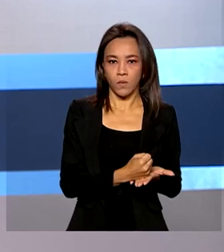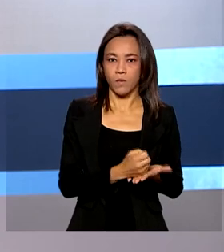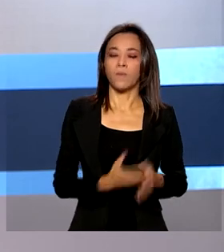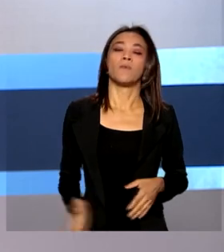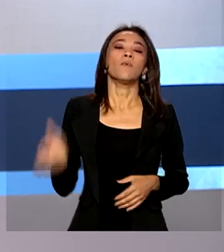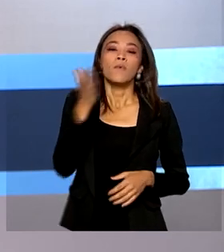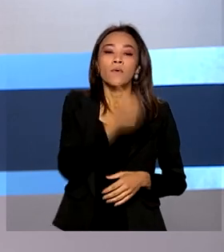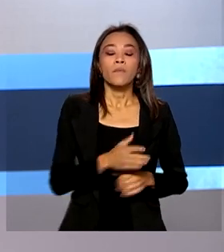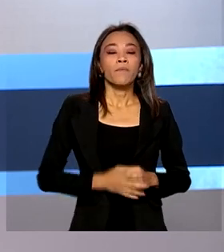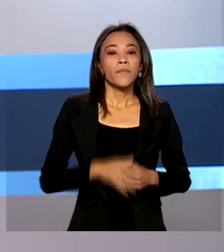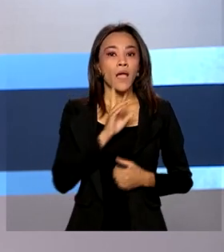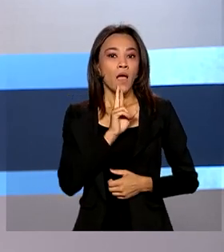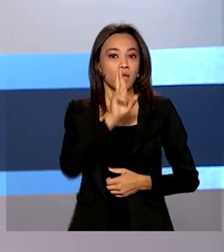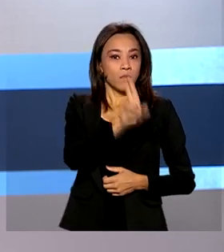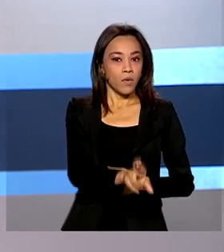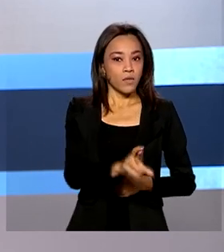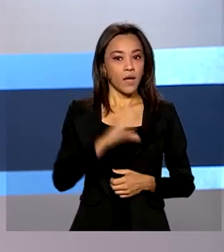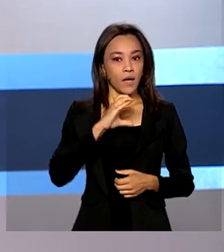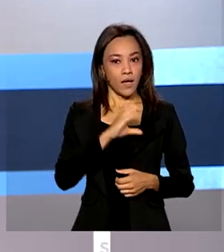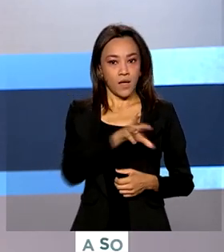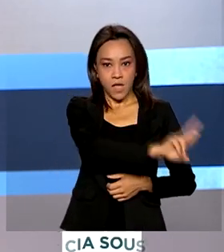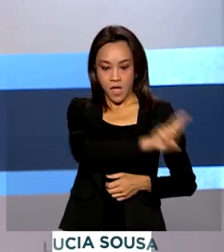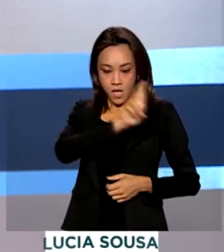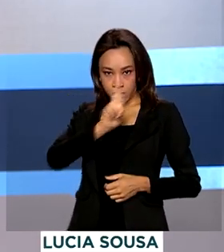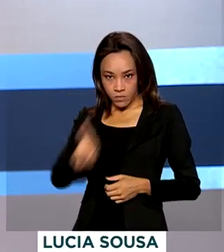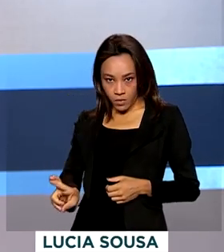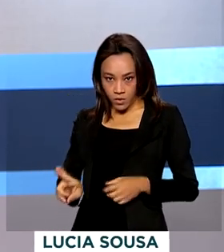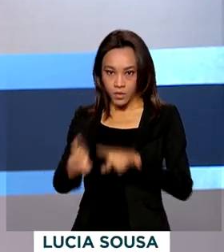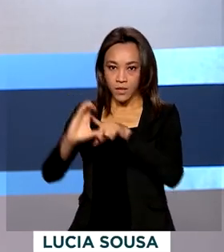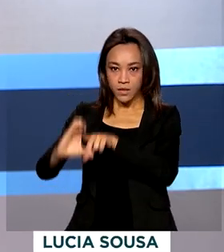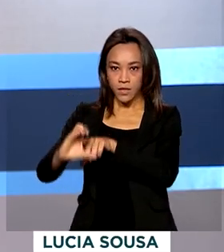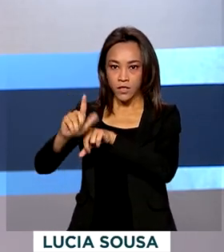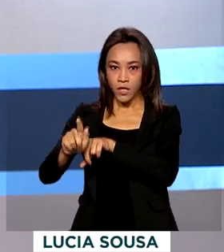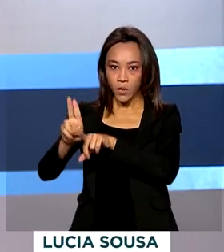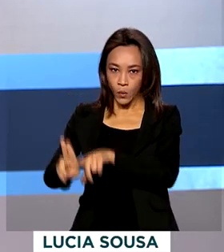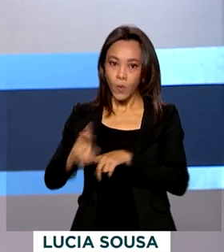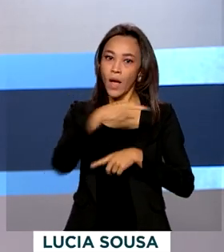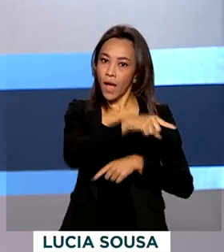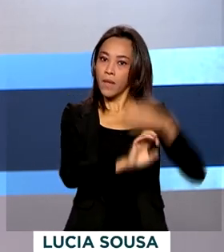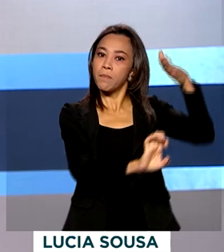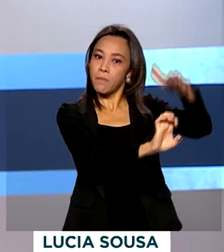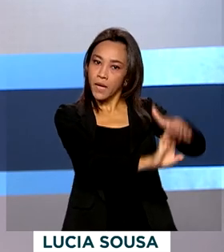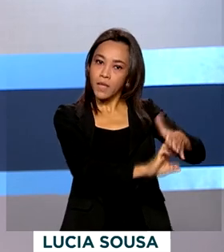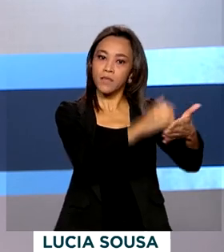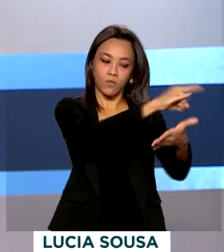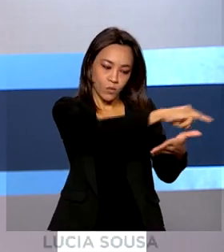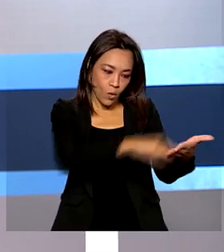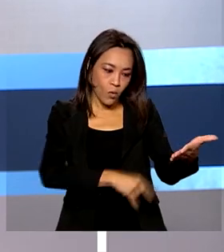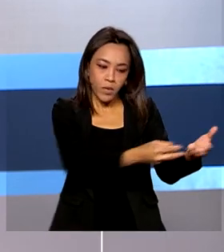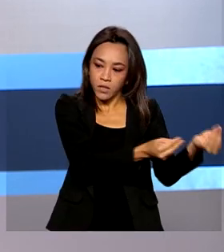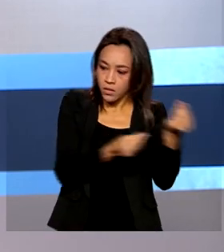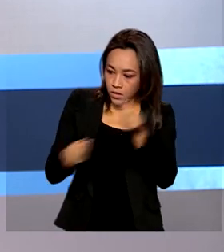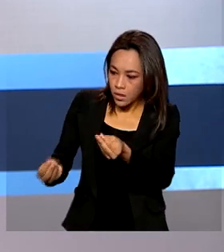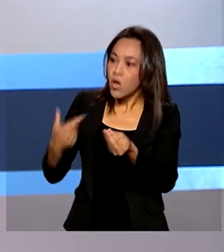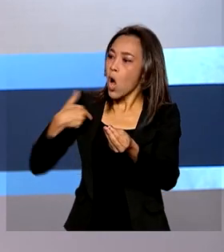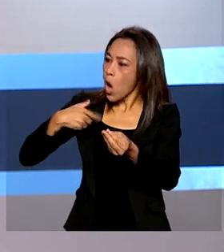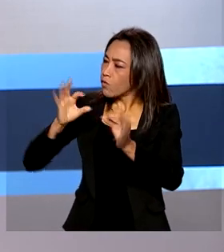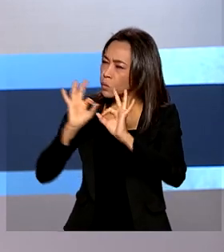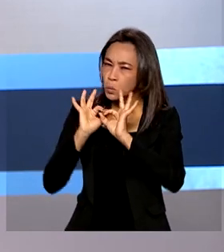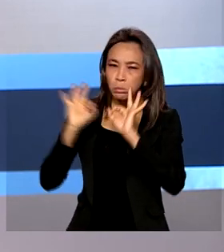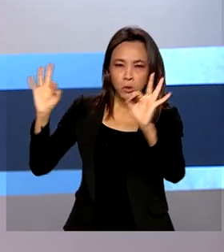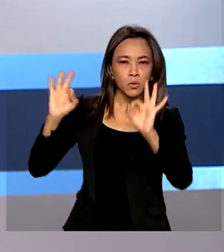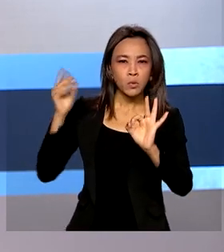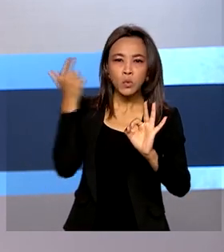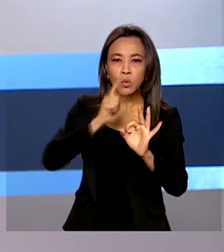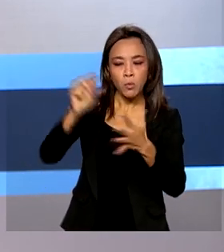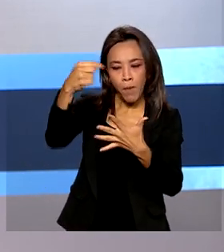Em resposta à CGU, a empresa Precisa Medicamentos divulgou nota em que reitera a lisura da negociação com